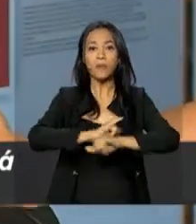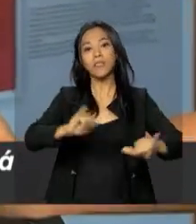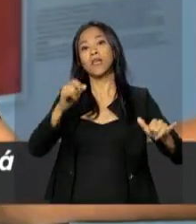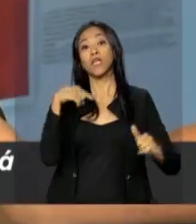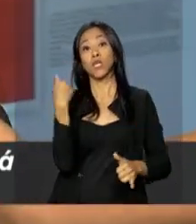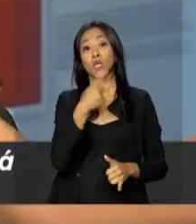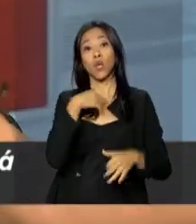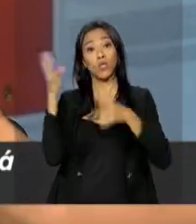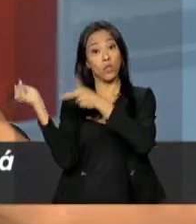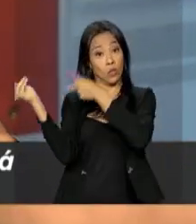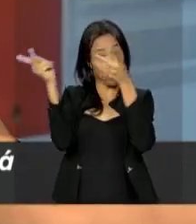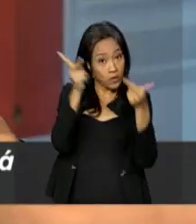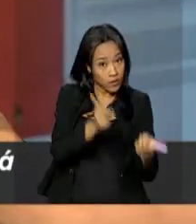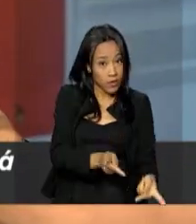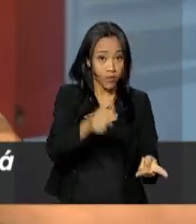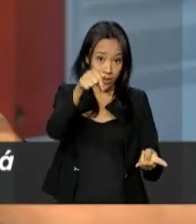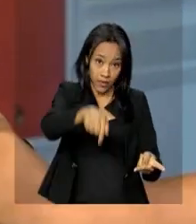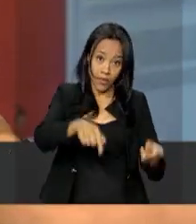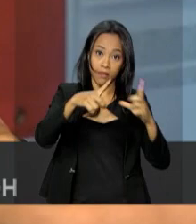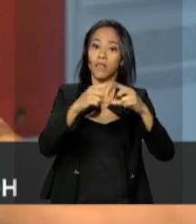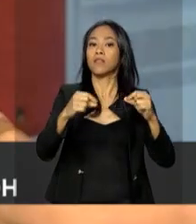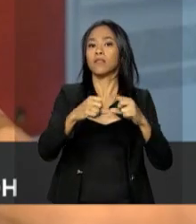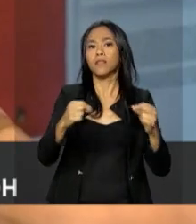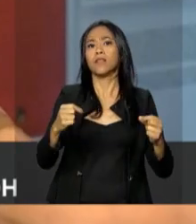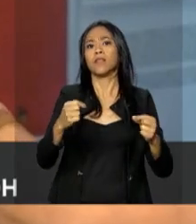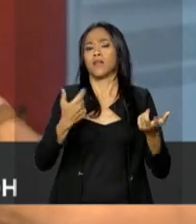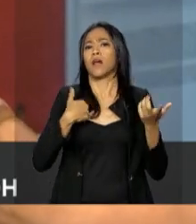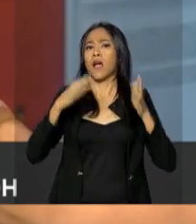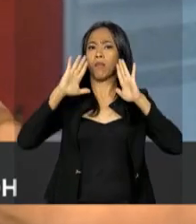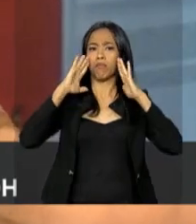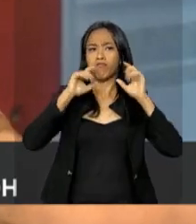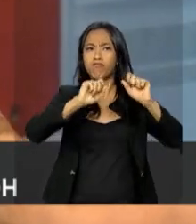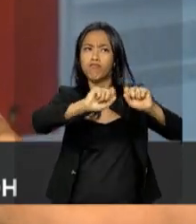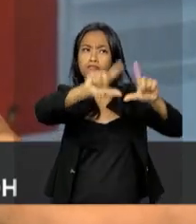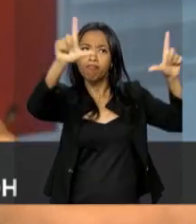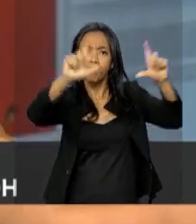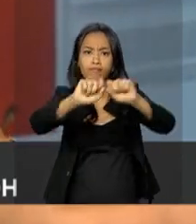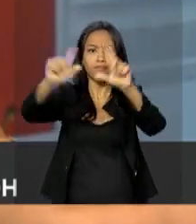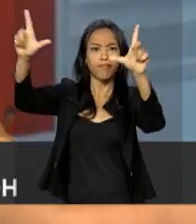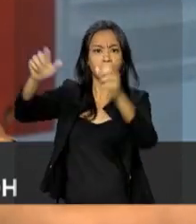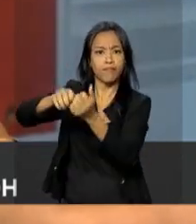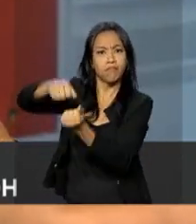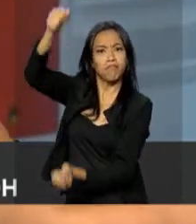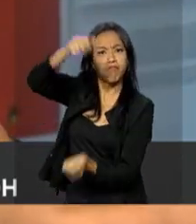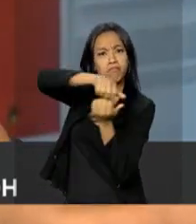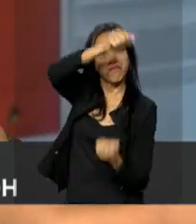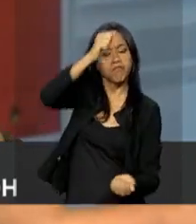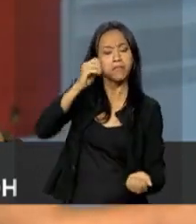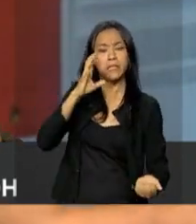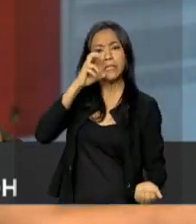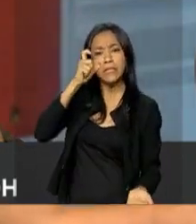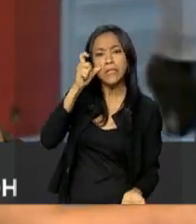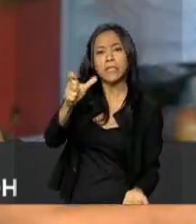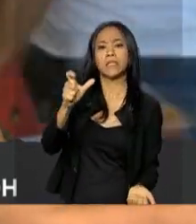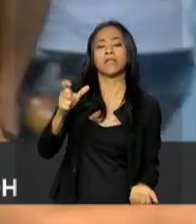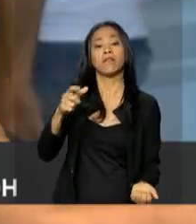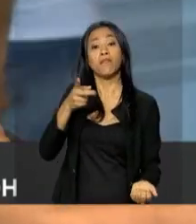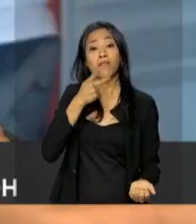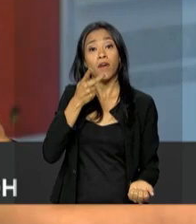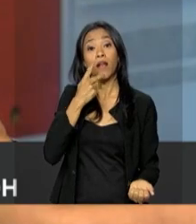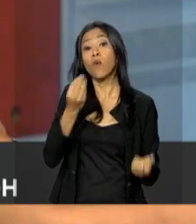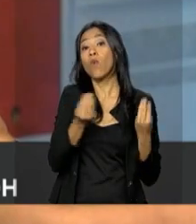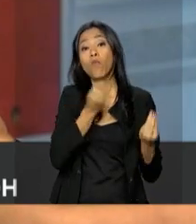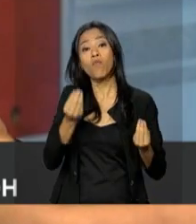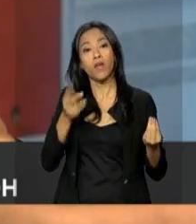trouxemos aqui exposições muito interessantes. A primeira exposição fala sobre os caminhos da pessoa com